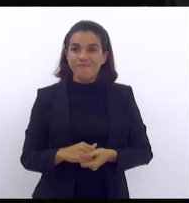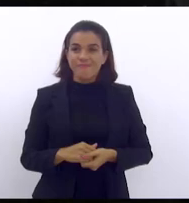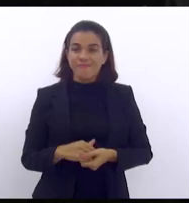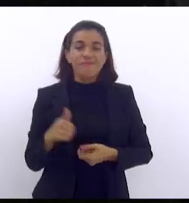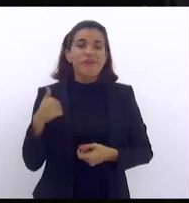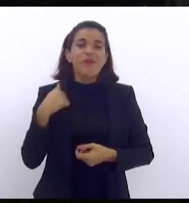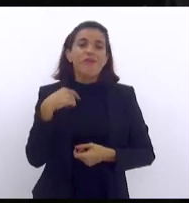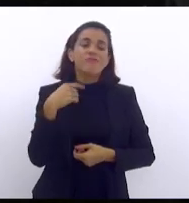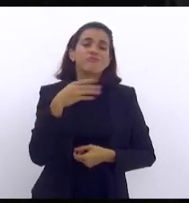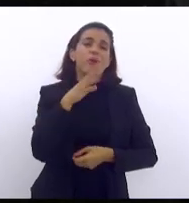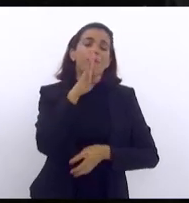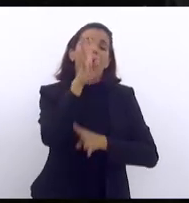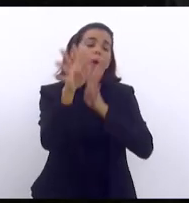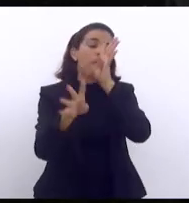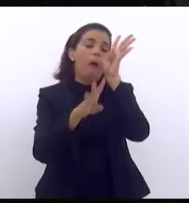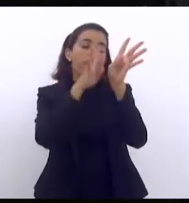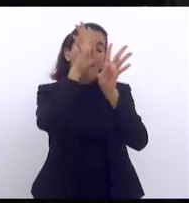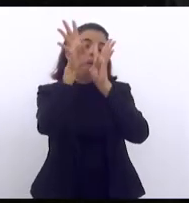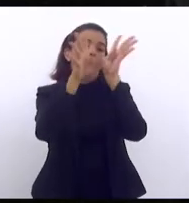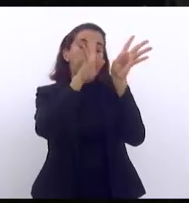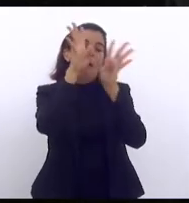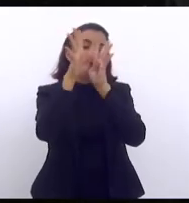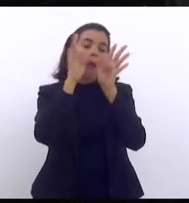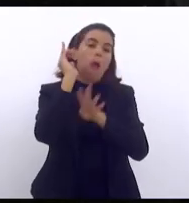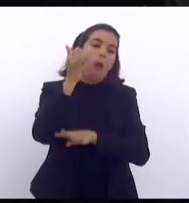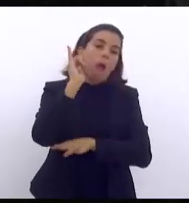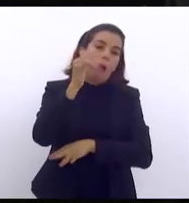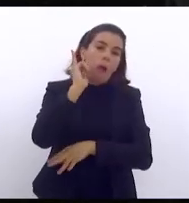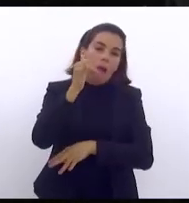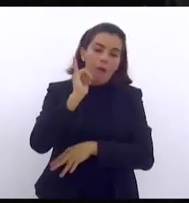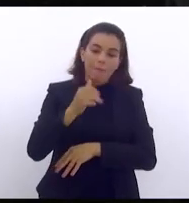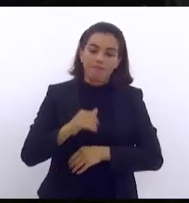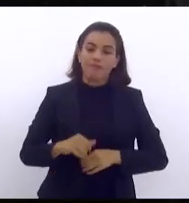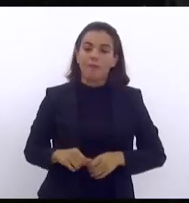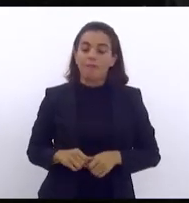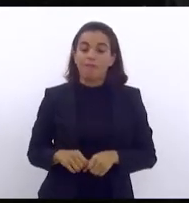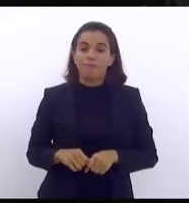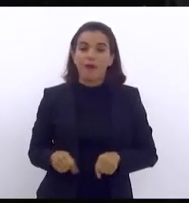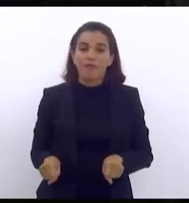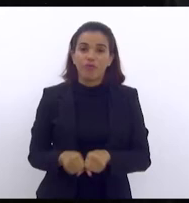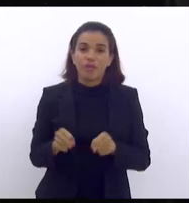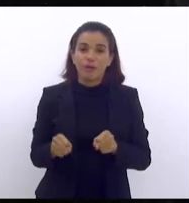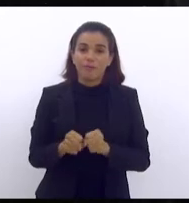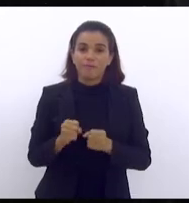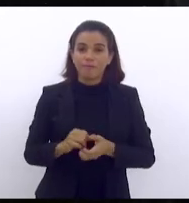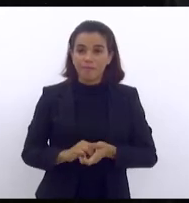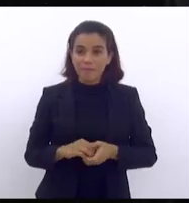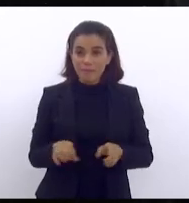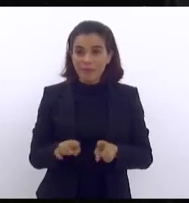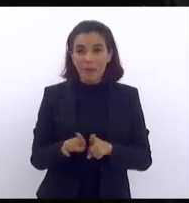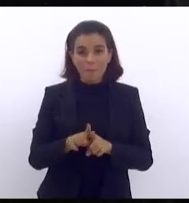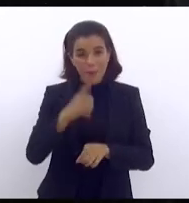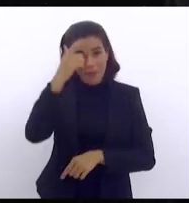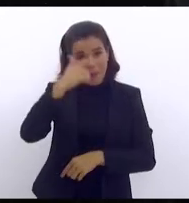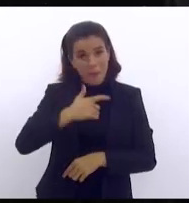contando histórias eu estou falando daquilo que vivi e participei